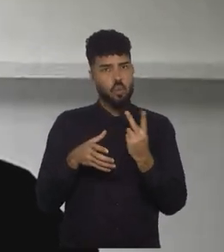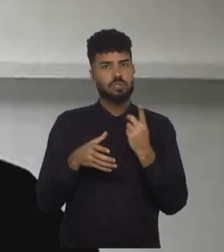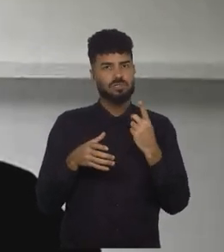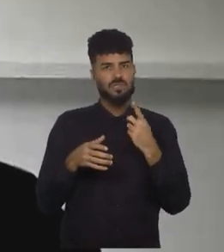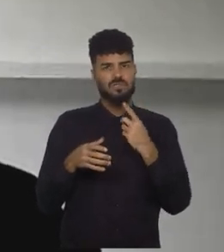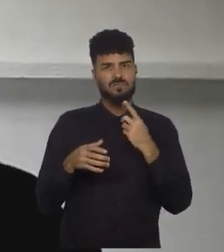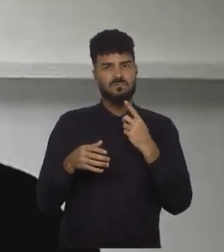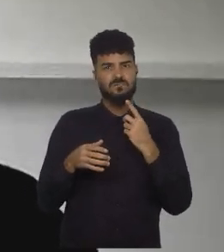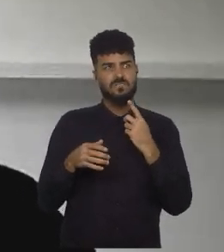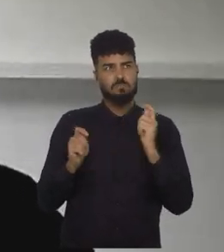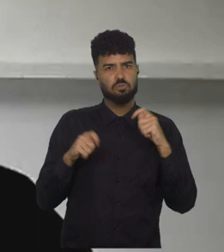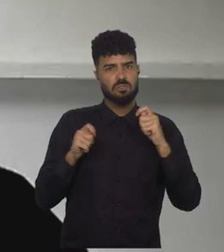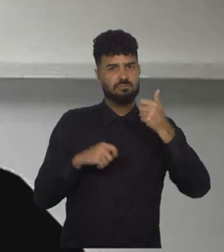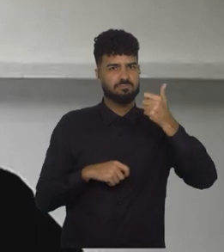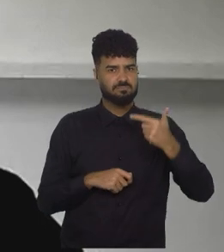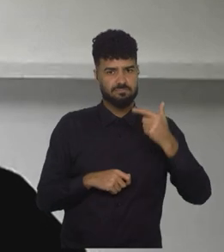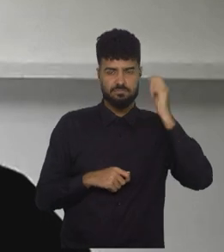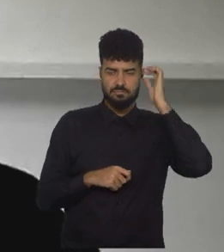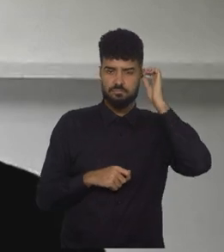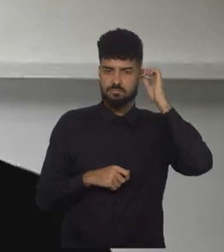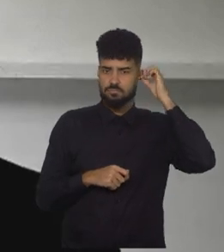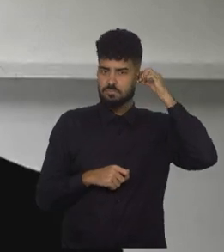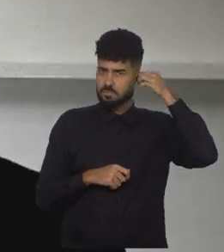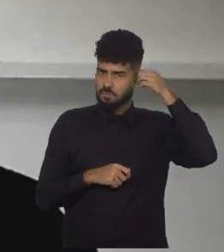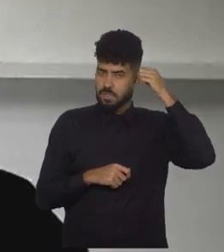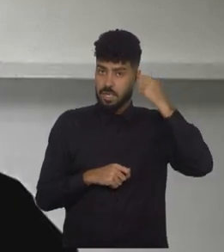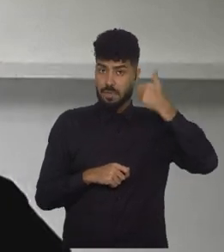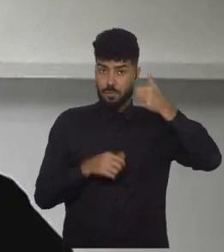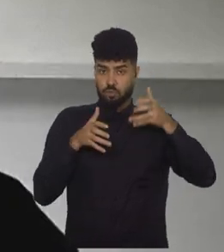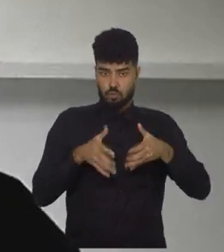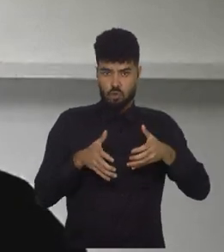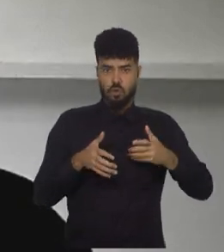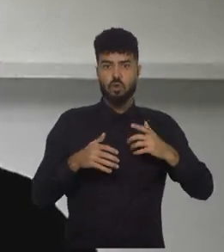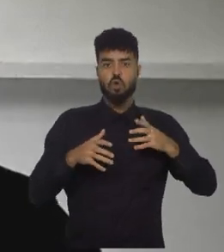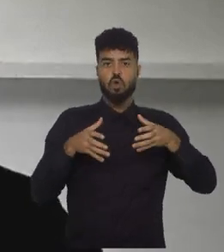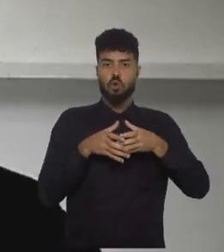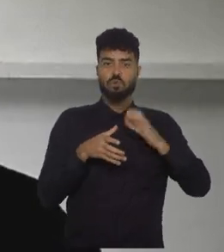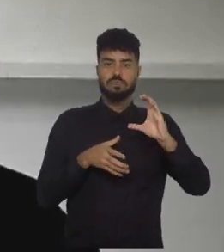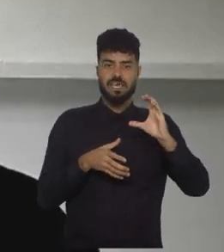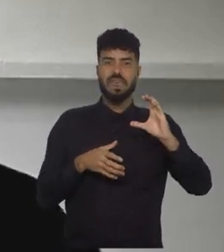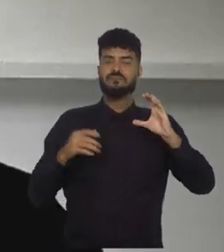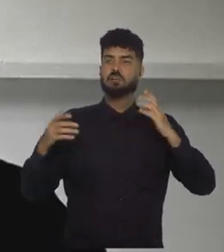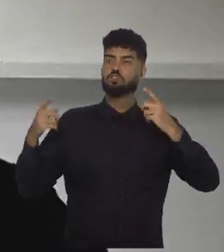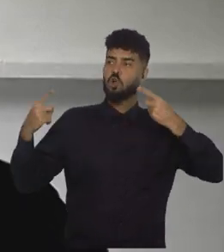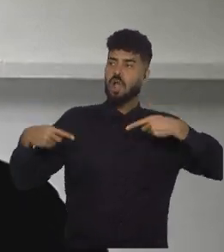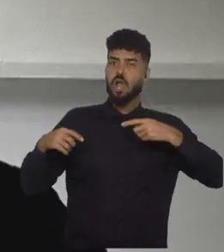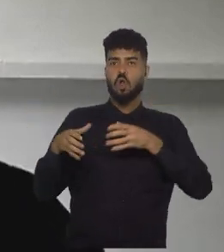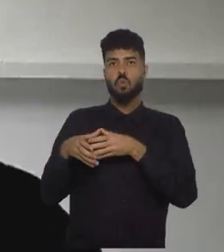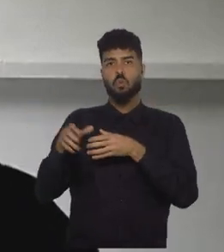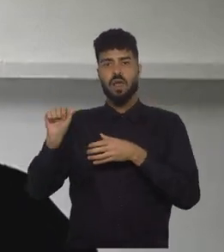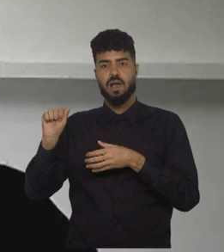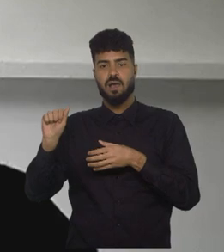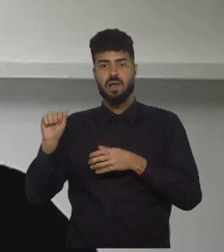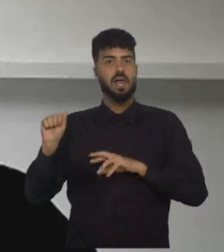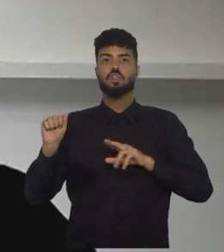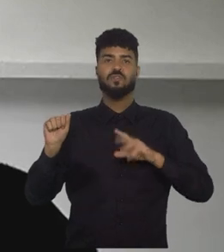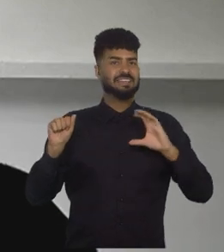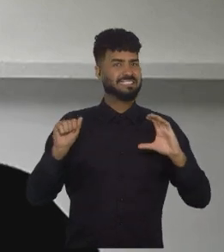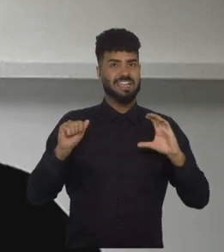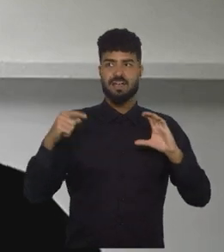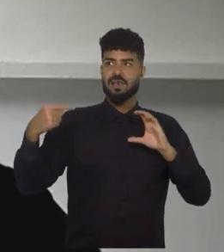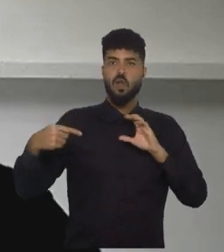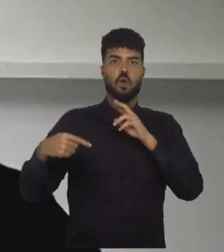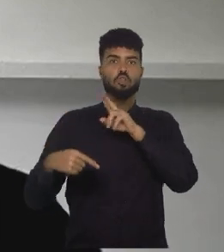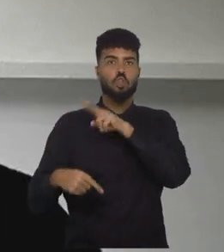O primeiro cruzamento também é bastante favorável, né? O grupo C vai cruzar com o grupo A e não vai cruzar com o grupo que tem